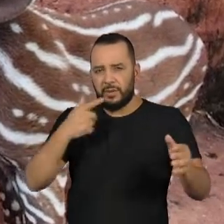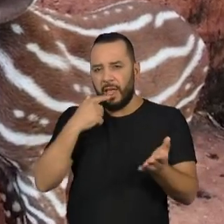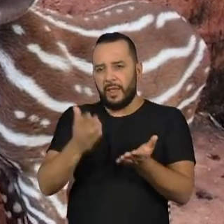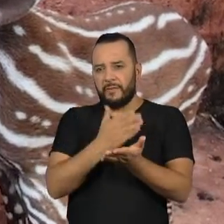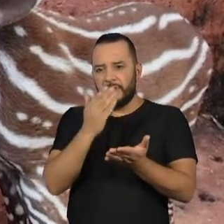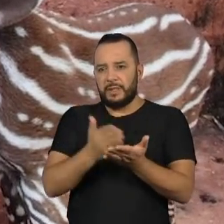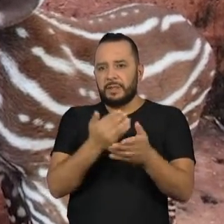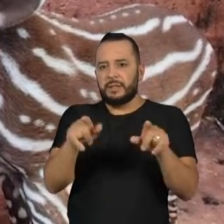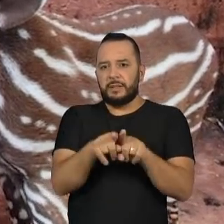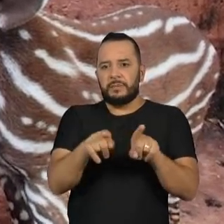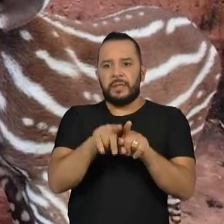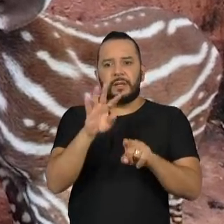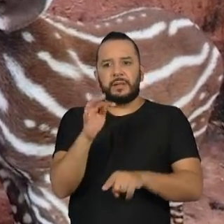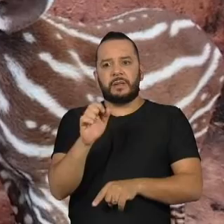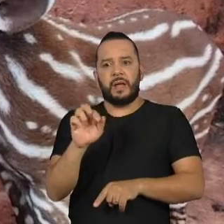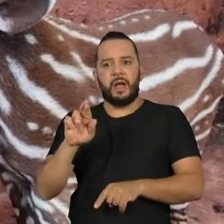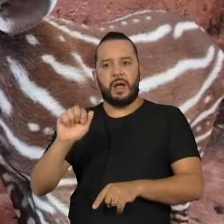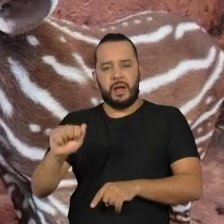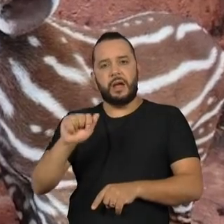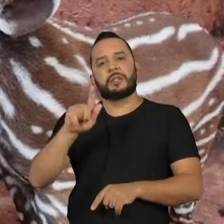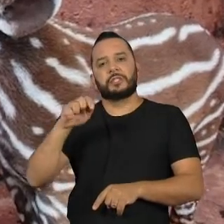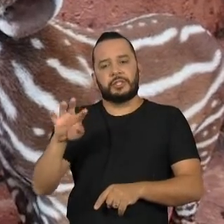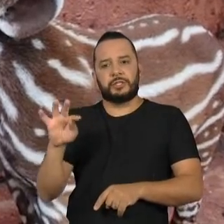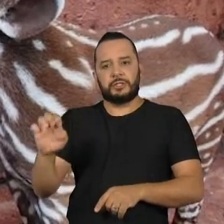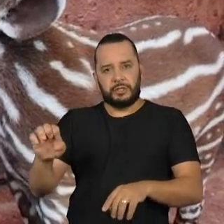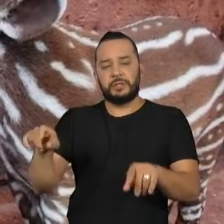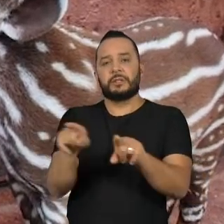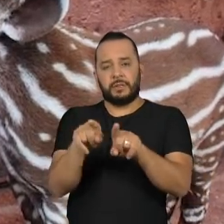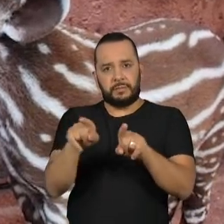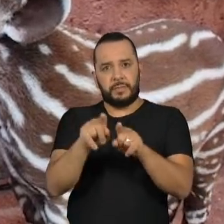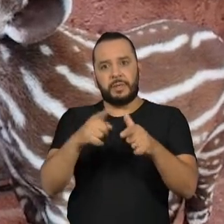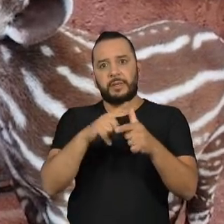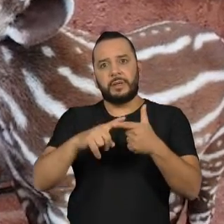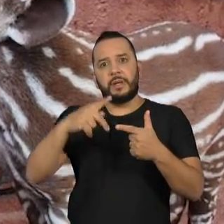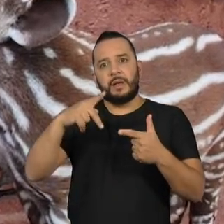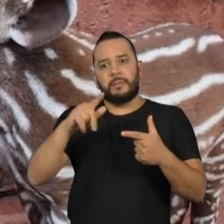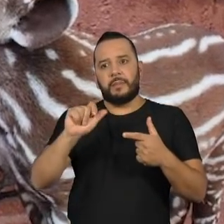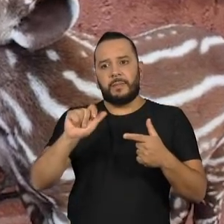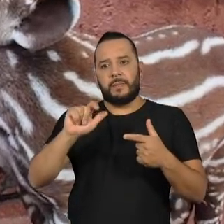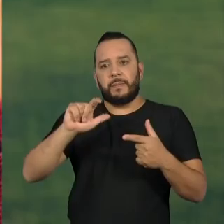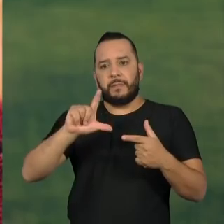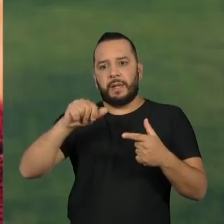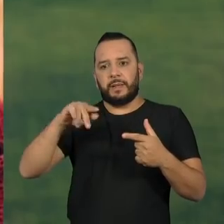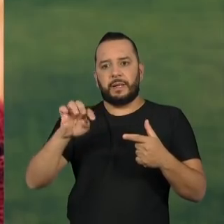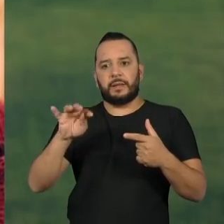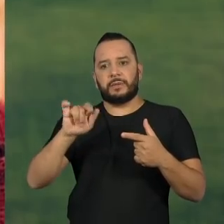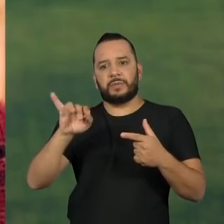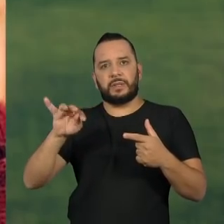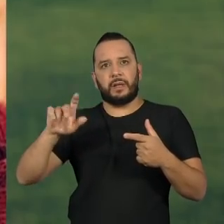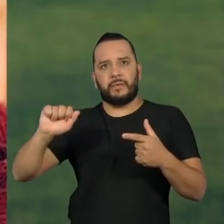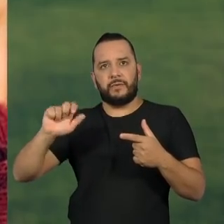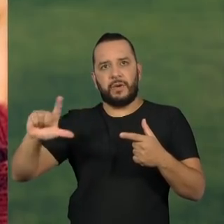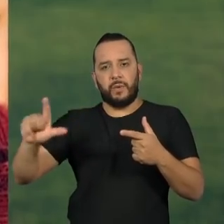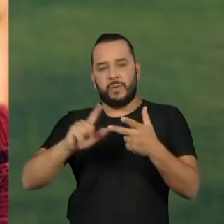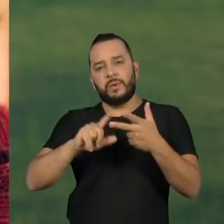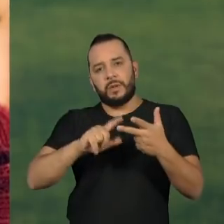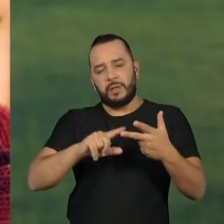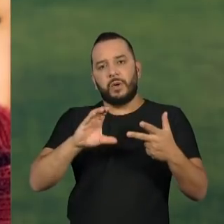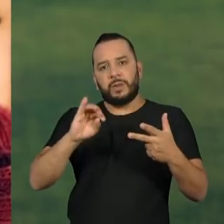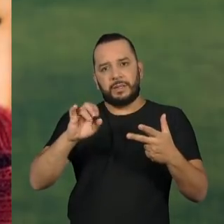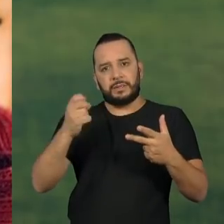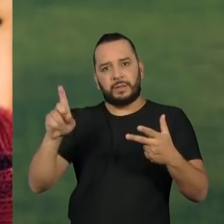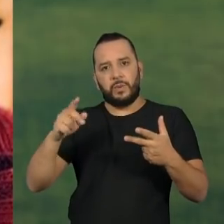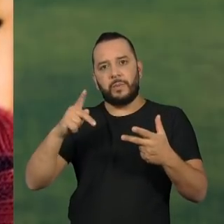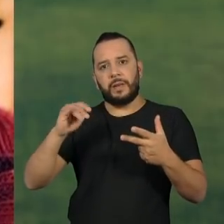como A Terra da Gente e em sites, entre eles Planeta Sustentável e o Conexão Planeta. Na TV